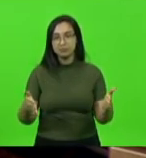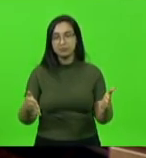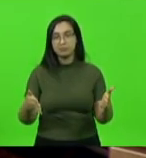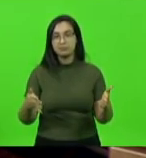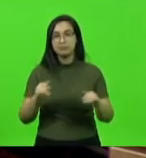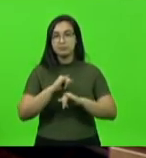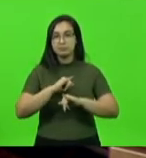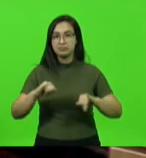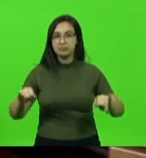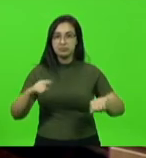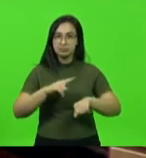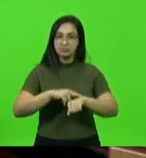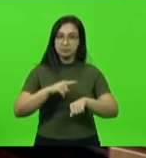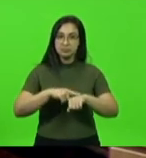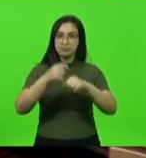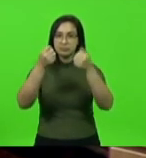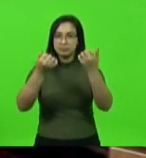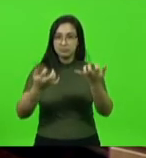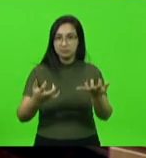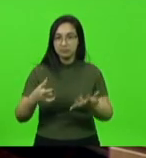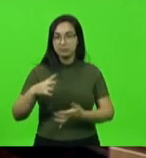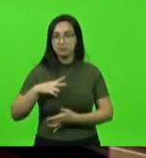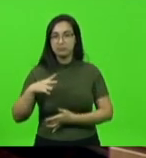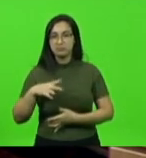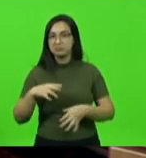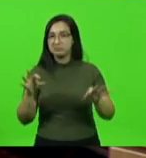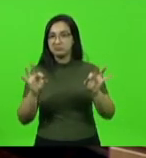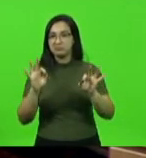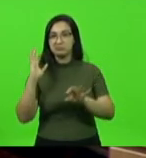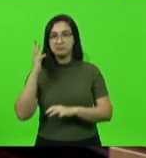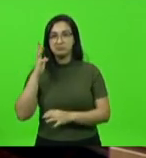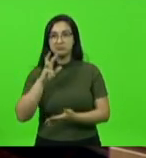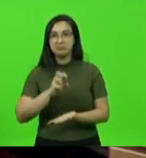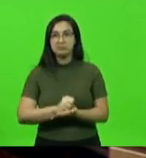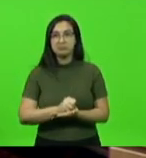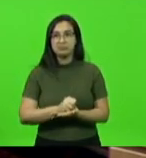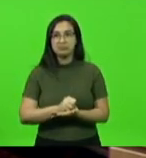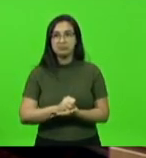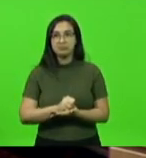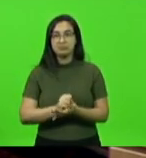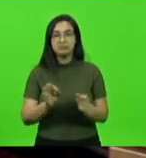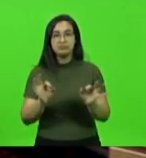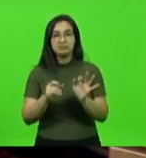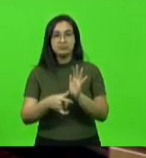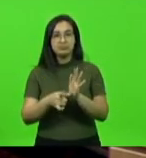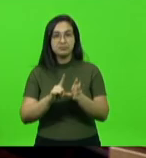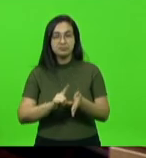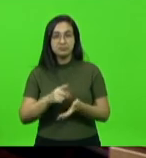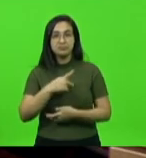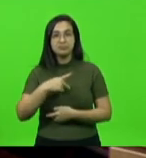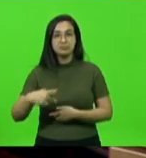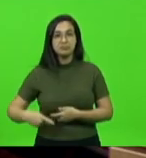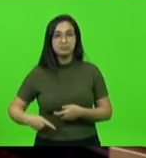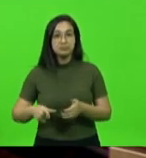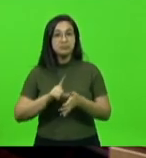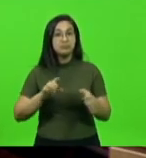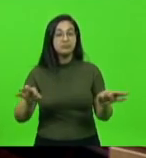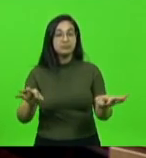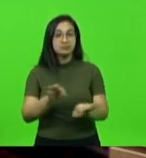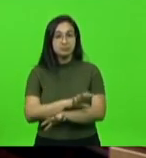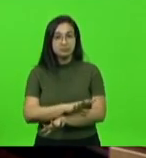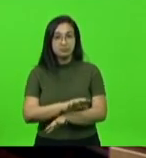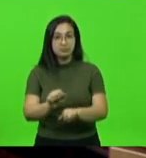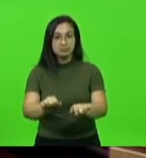horário. Explicações pessoais. Não houve oradores inscritos. Nada mais havendo a tratar, senhor presidente, antes de encerrar a sessão,